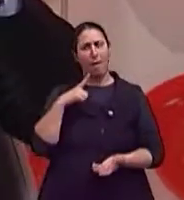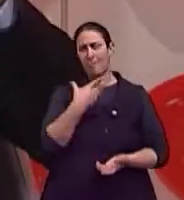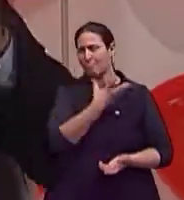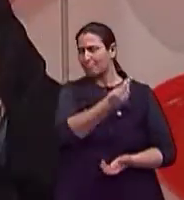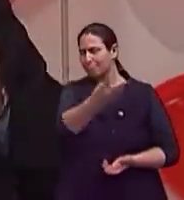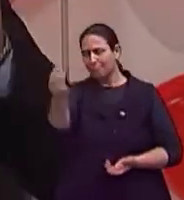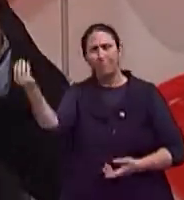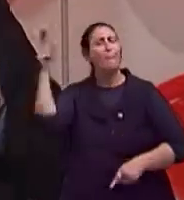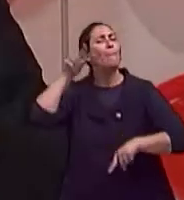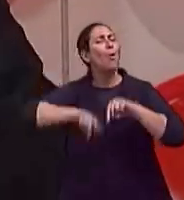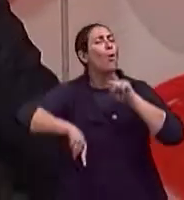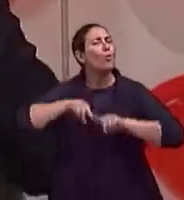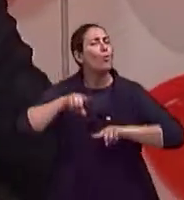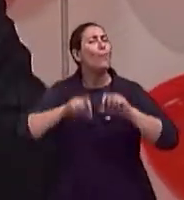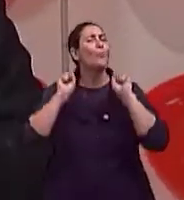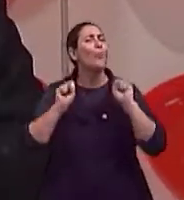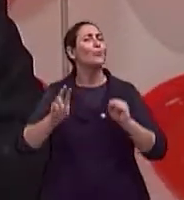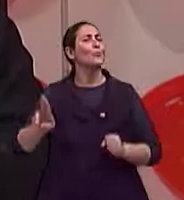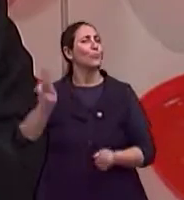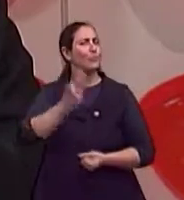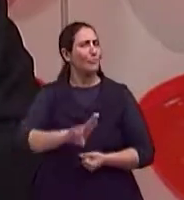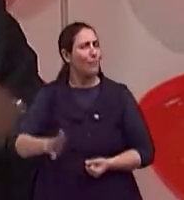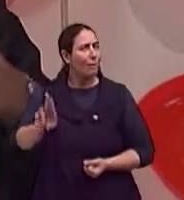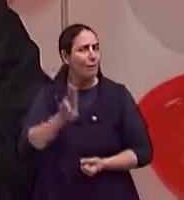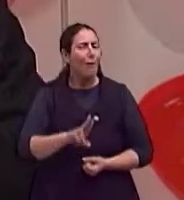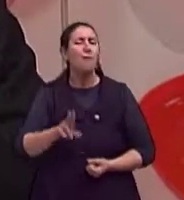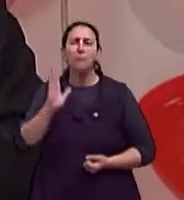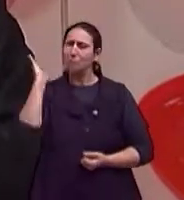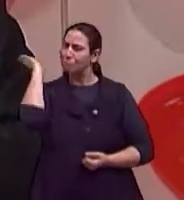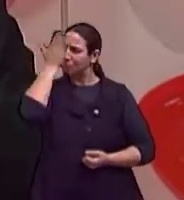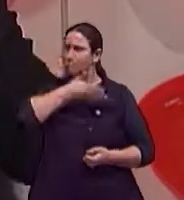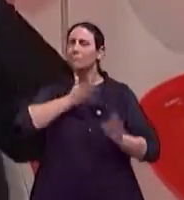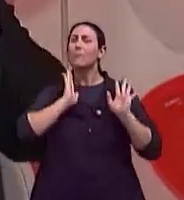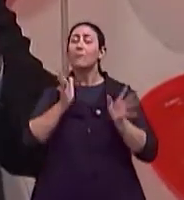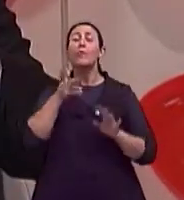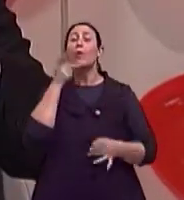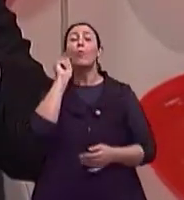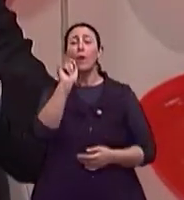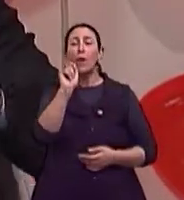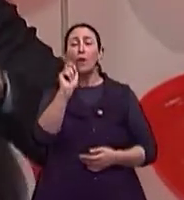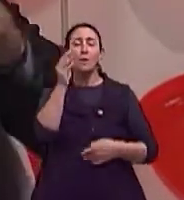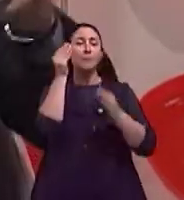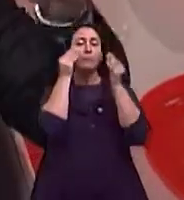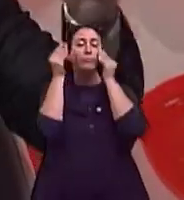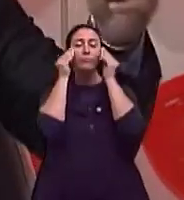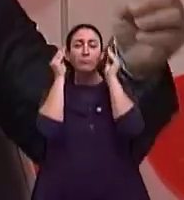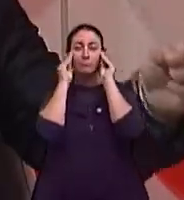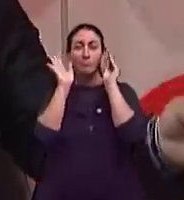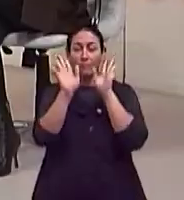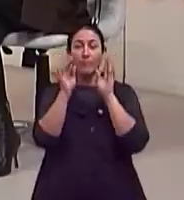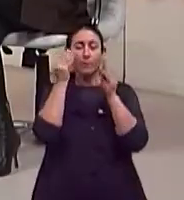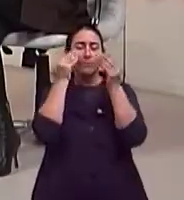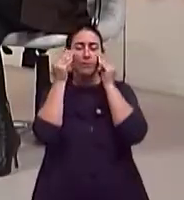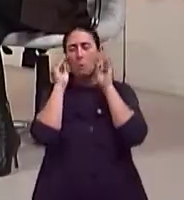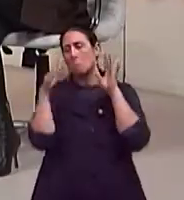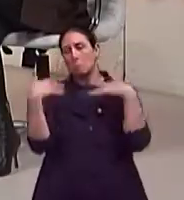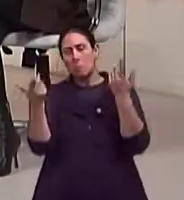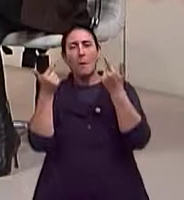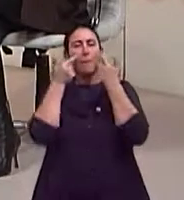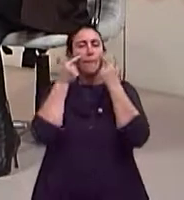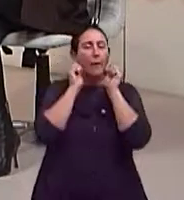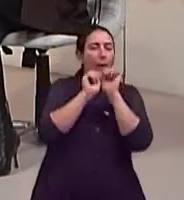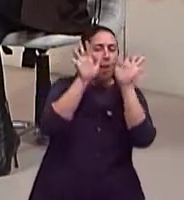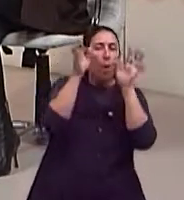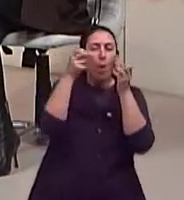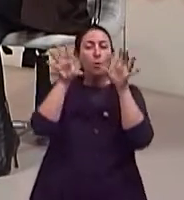procedência, cientificamente comprovado, que associam base para pele clara ou para pele